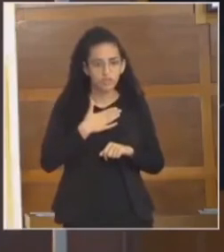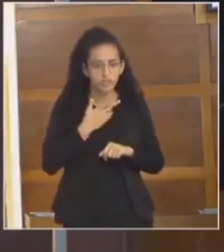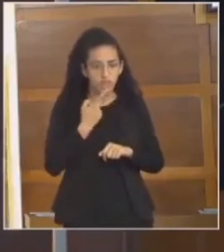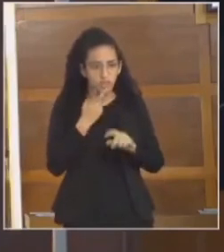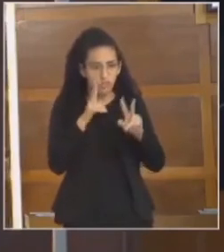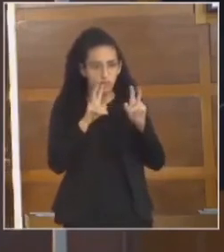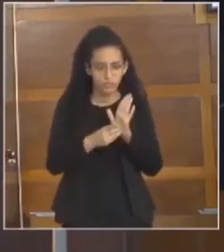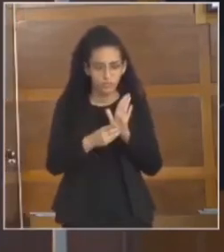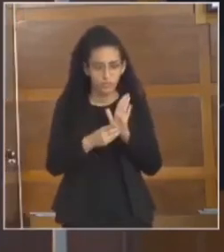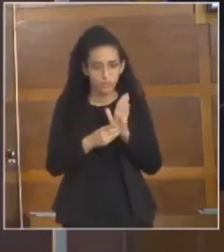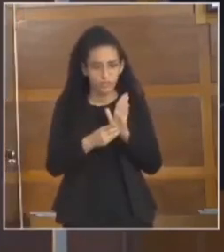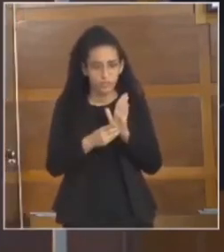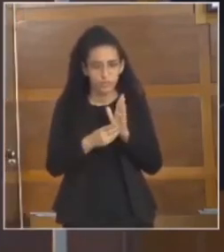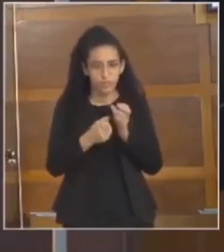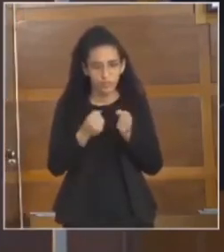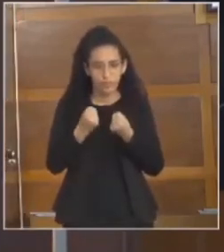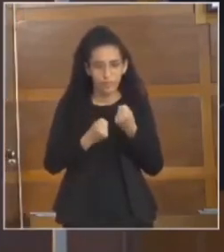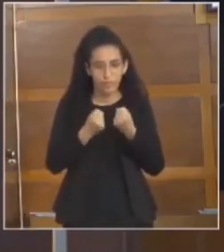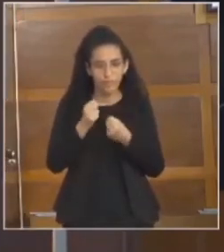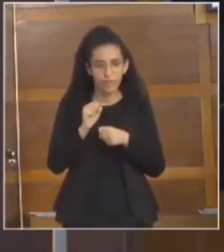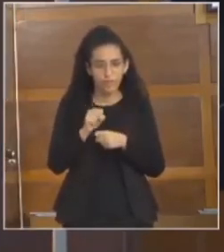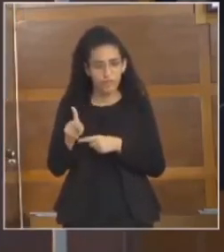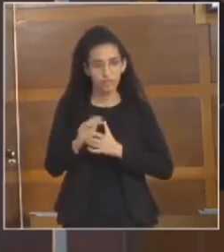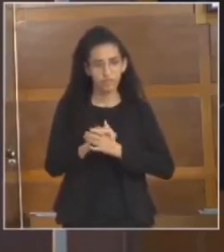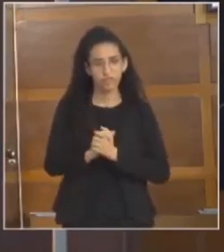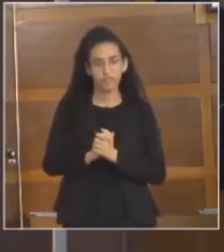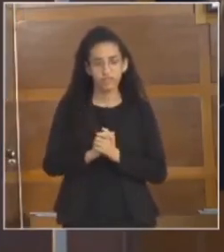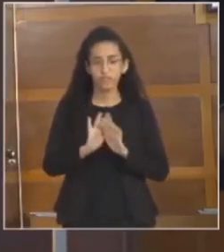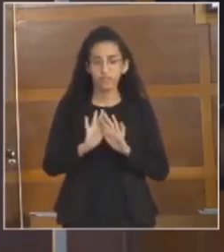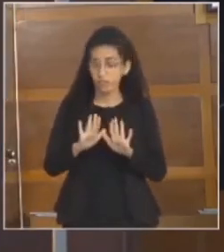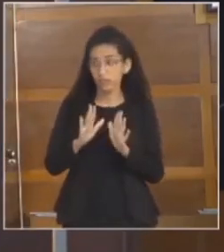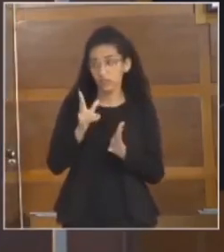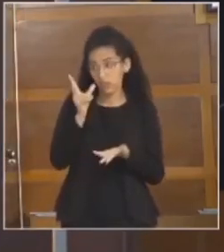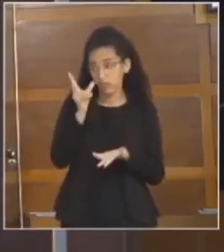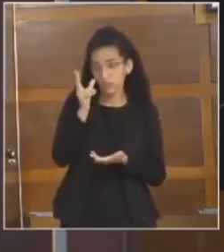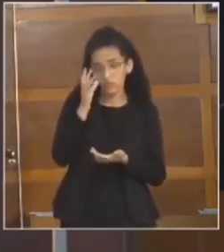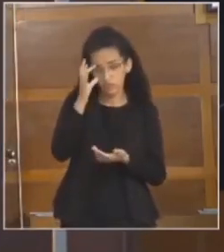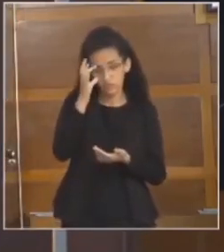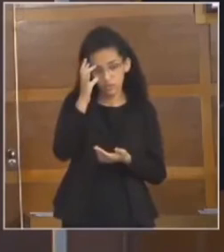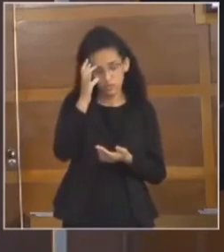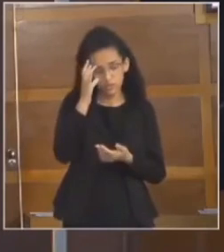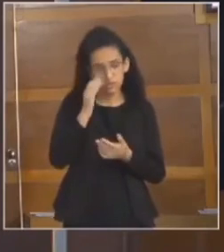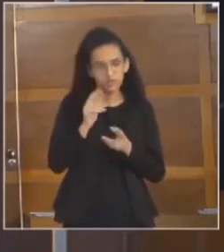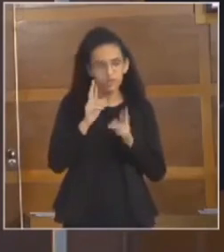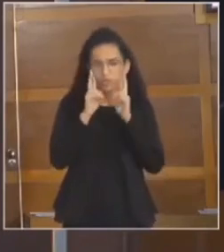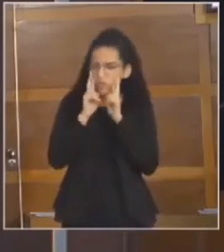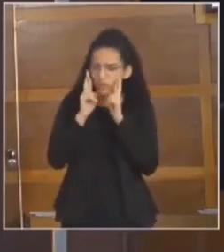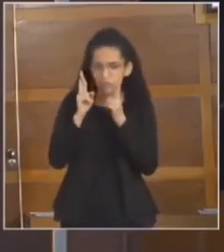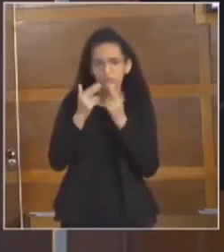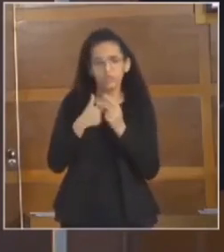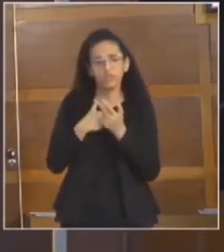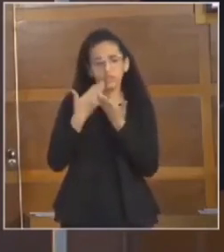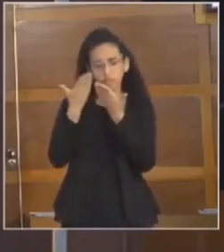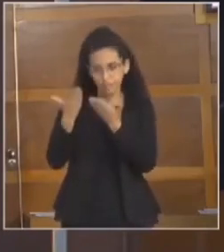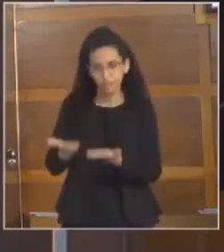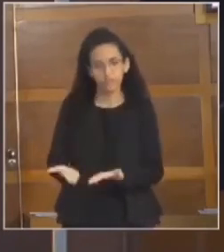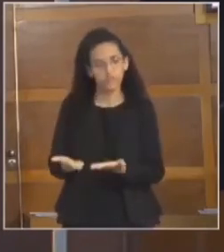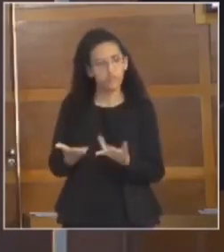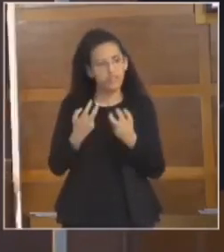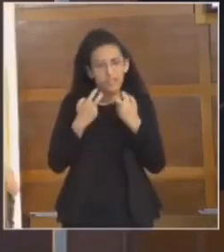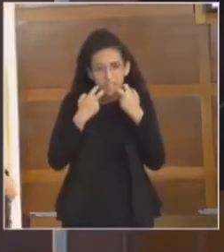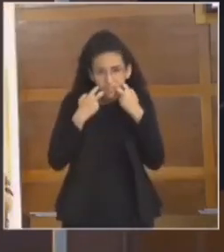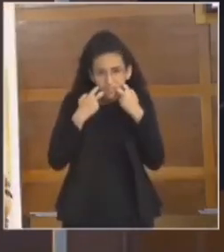falando sobre o decreto dos motoristas por aplicativo. Mas, vereadora Luciana Valverde, com todo o seu respeito que eu tenho a vossa excelência,